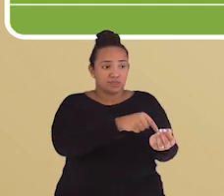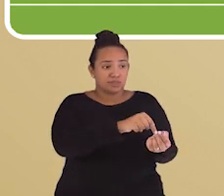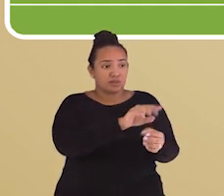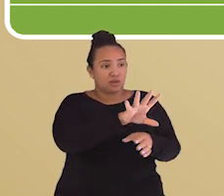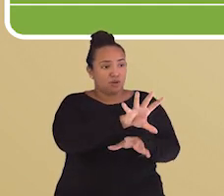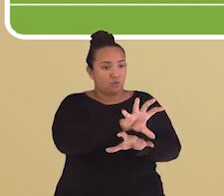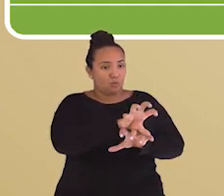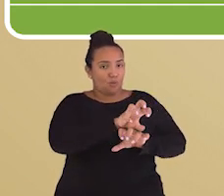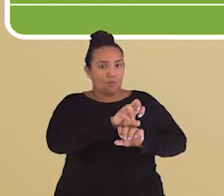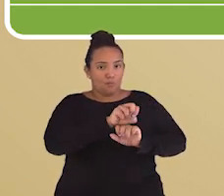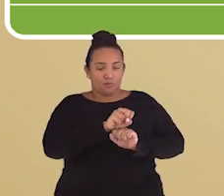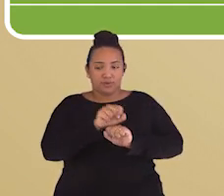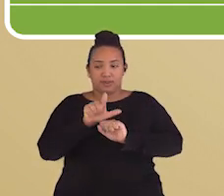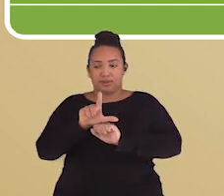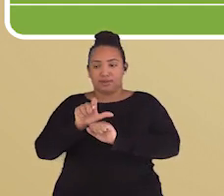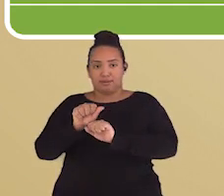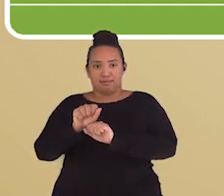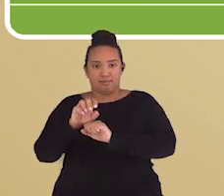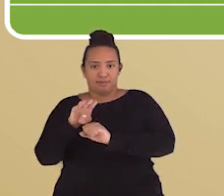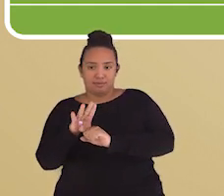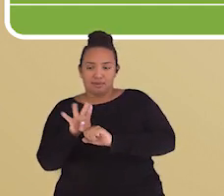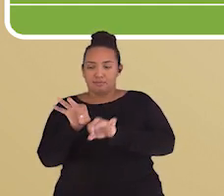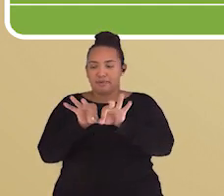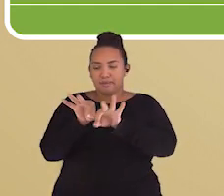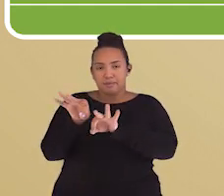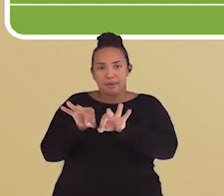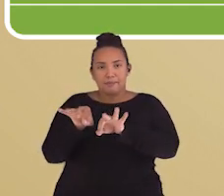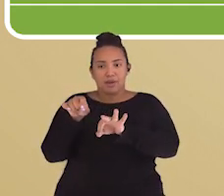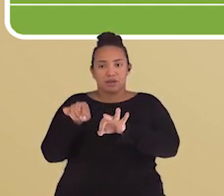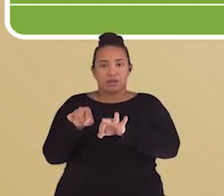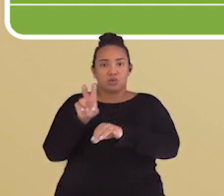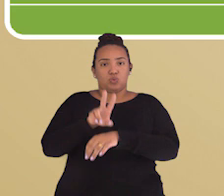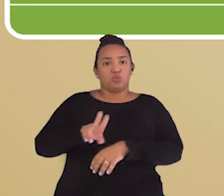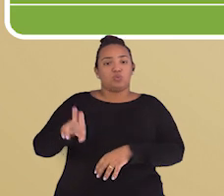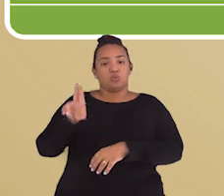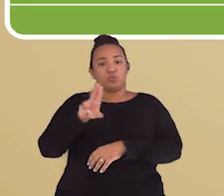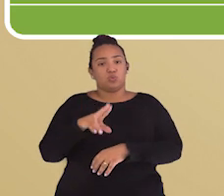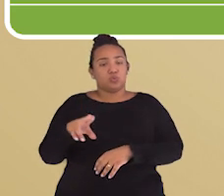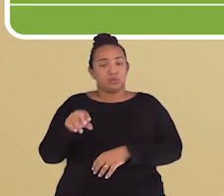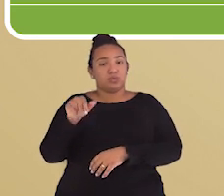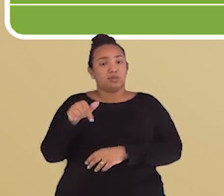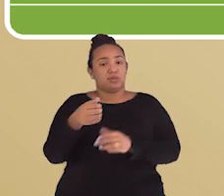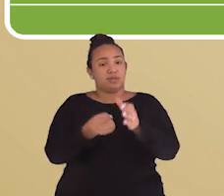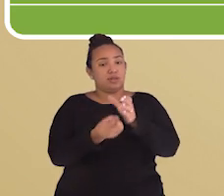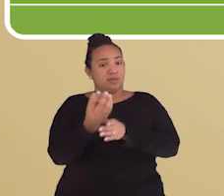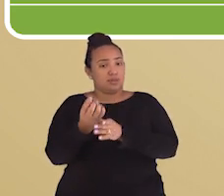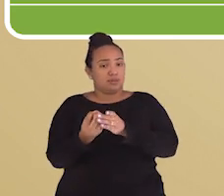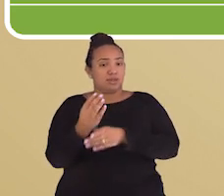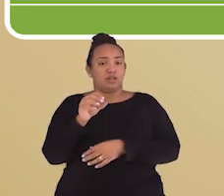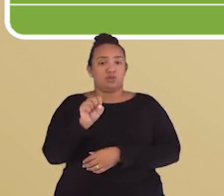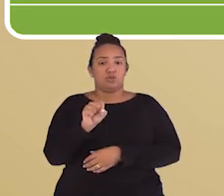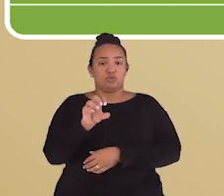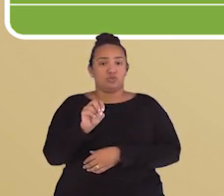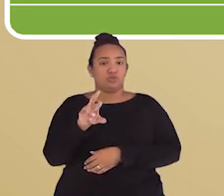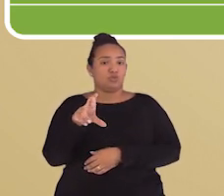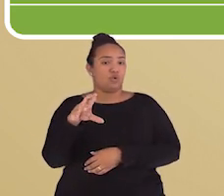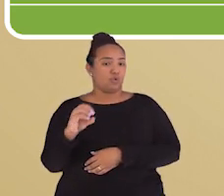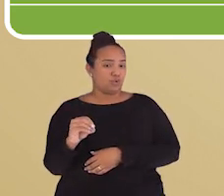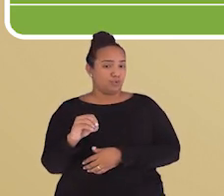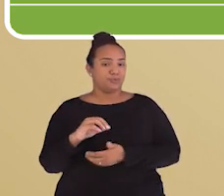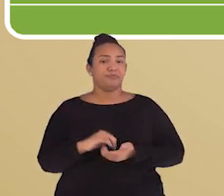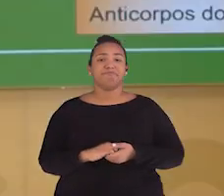anticorpos, e é levado a um laboratório para que esses anticorpos sejam utilizados na produção do soro